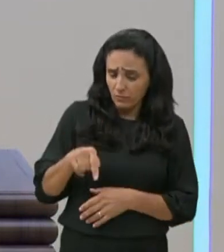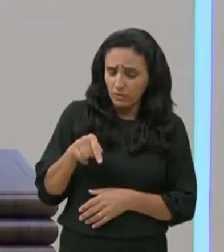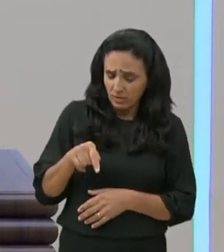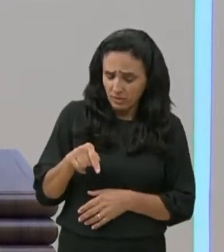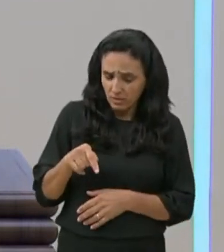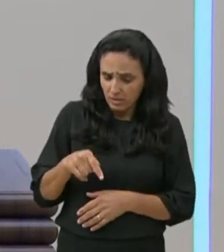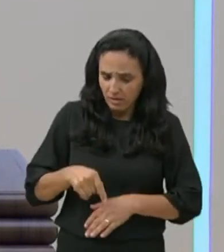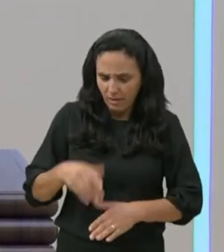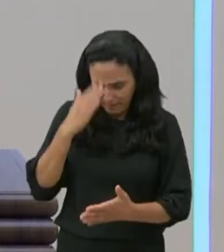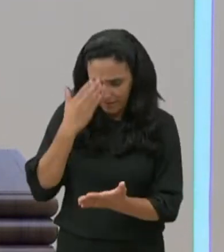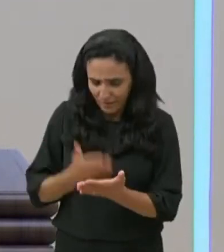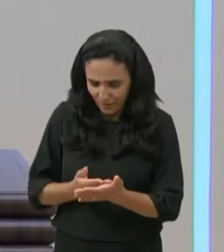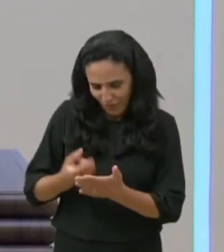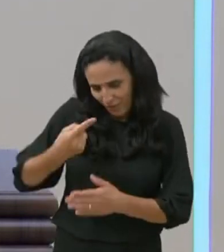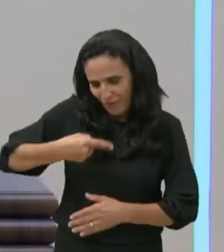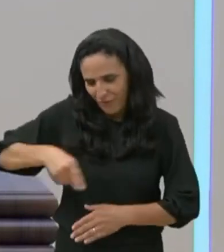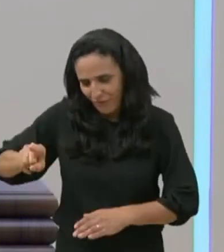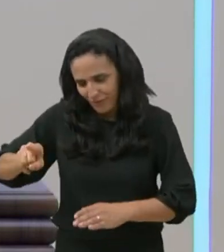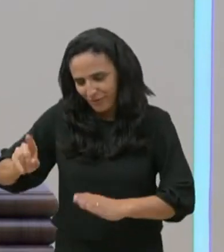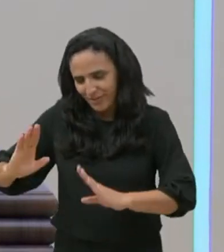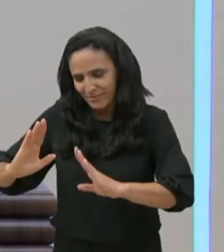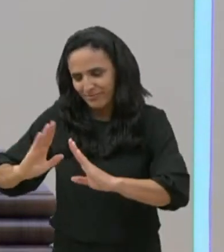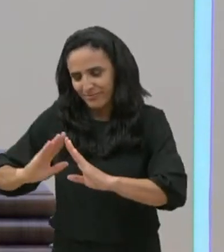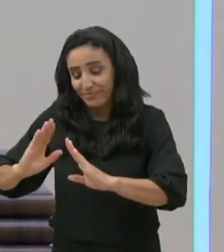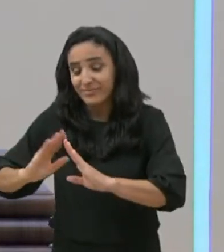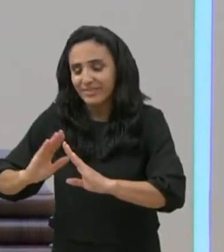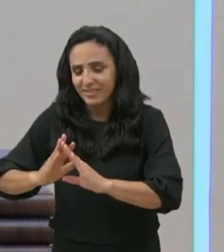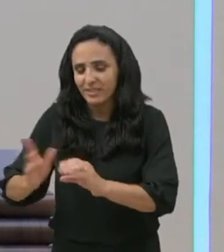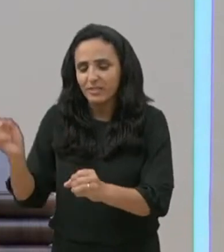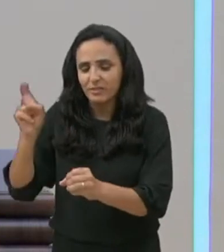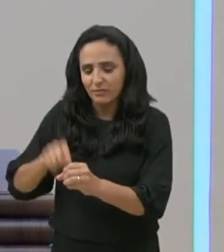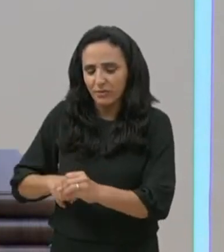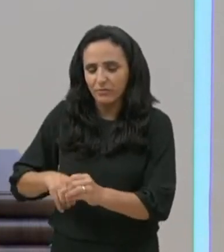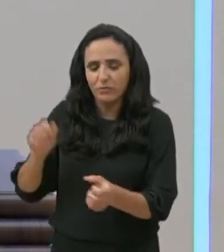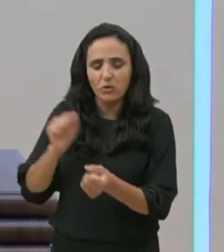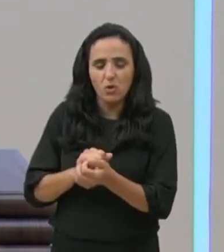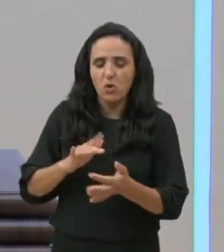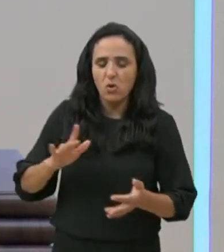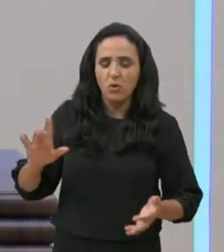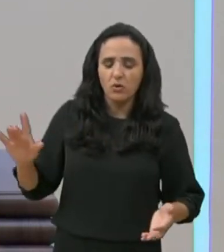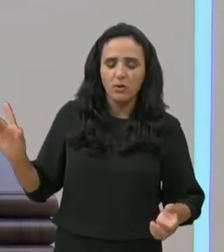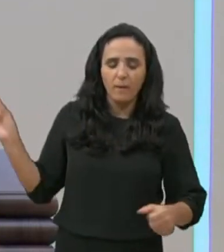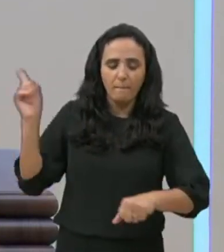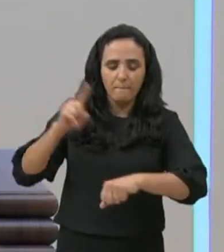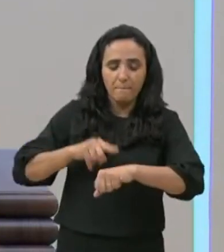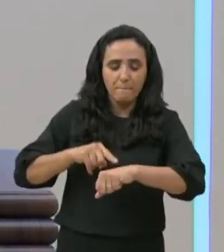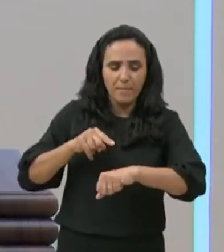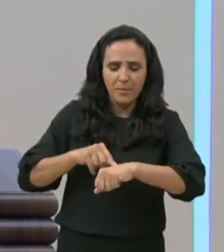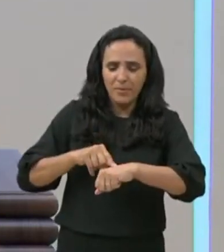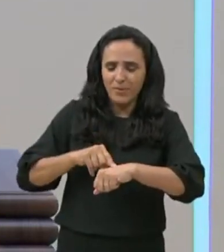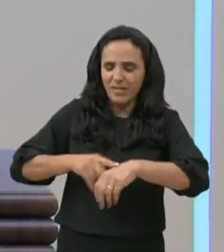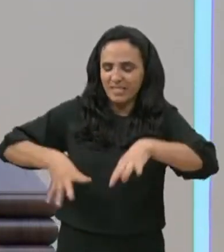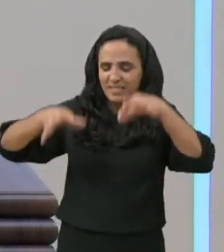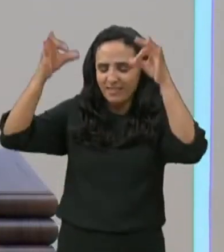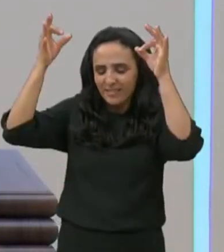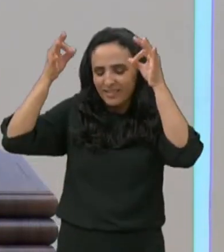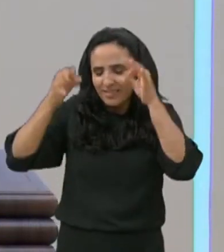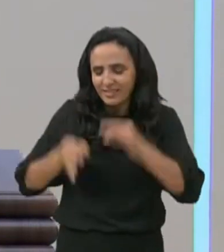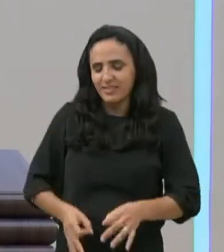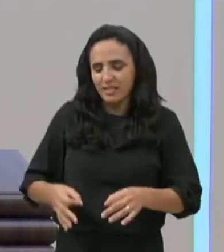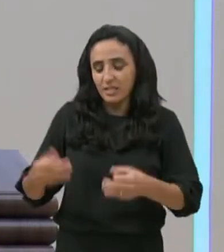creste, te seja, feito, ou glória, e naquela, mesma hora,